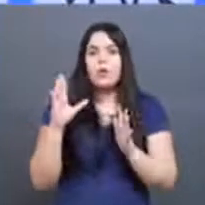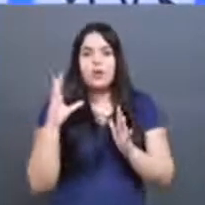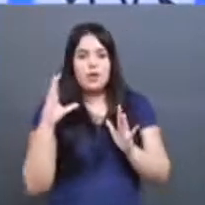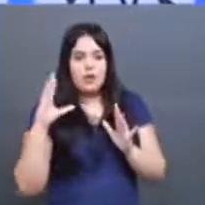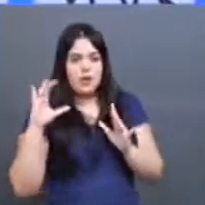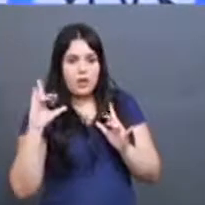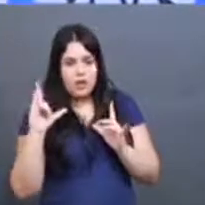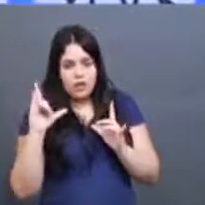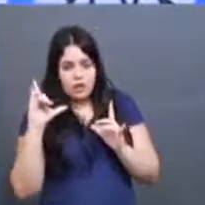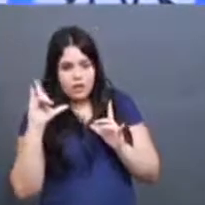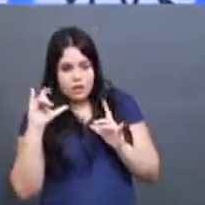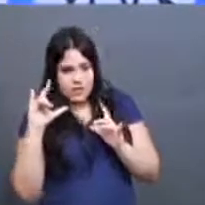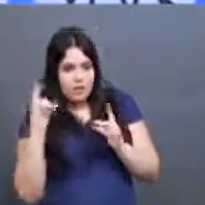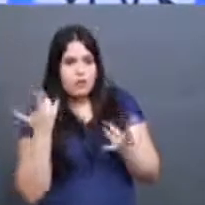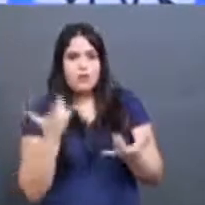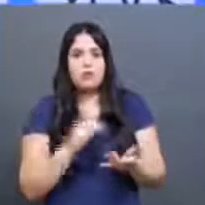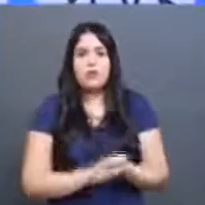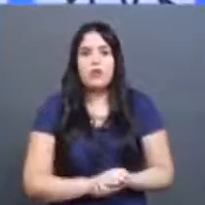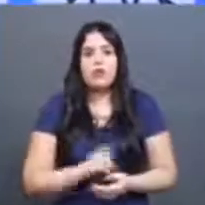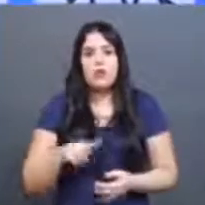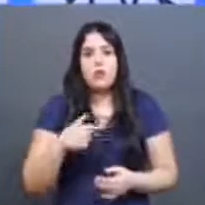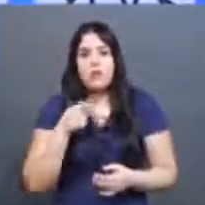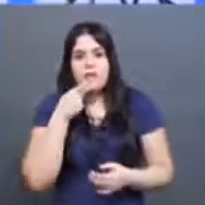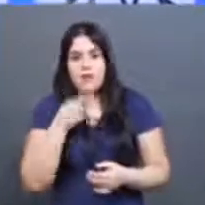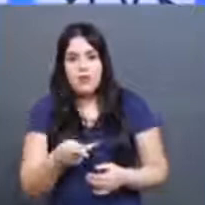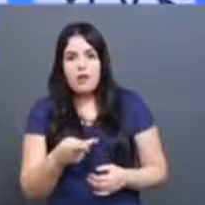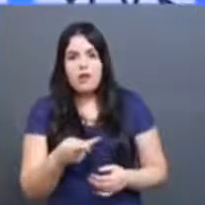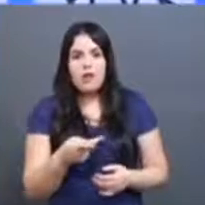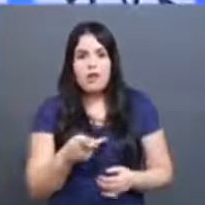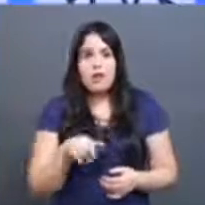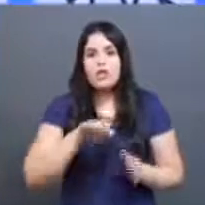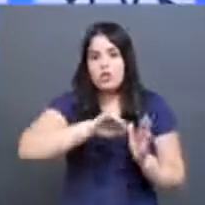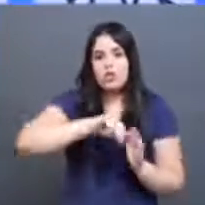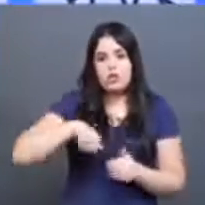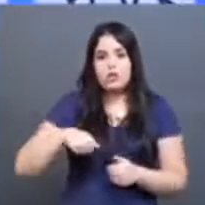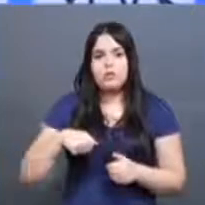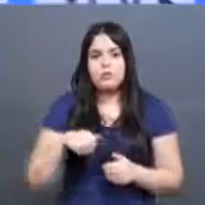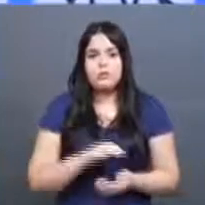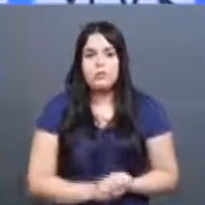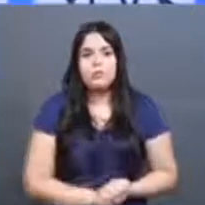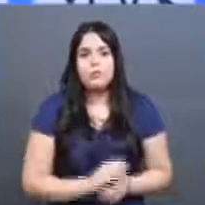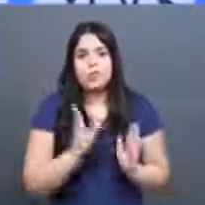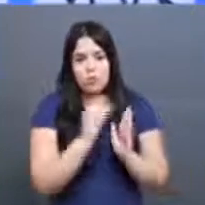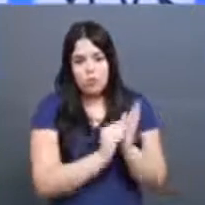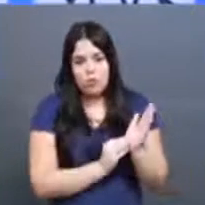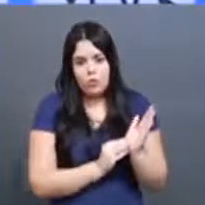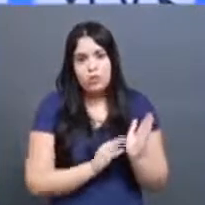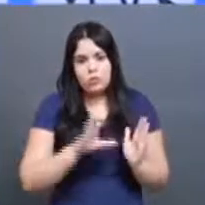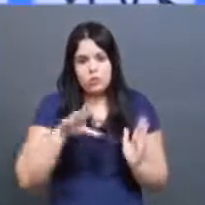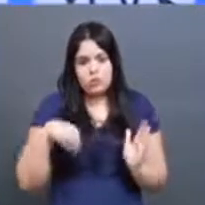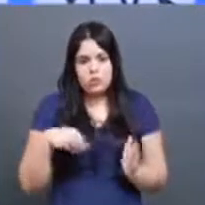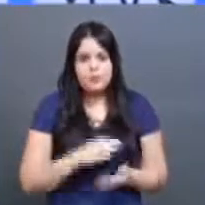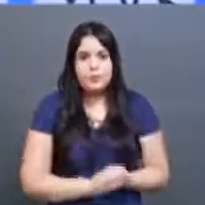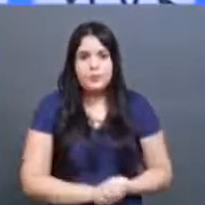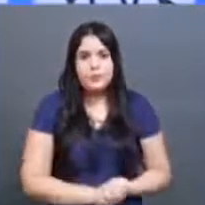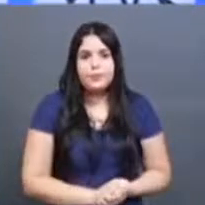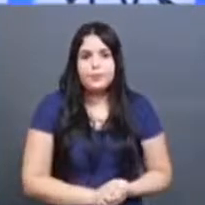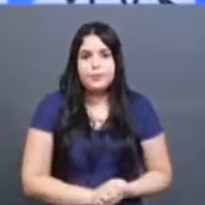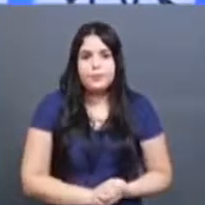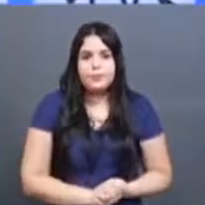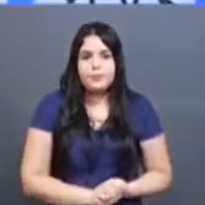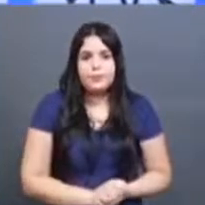eles mesmos, quando nós entramos em contato, eles retiram esses conteúdos do ar. E